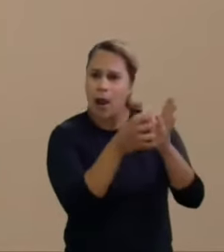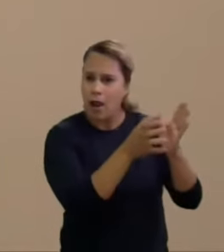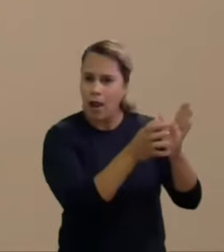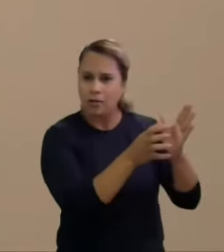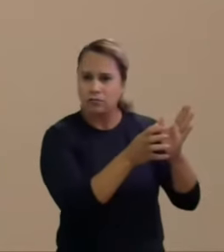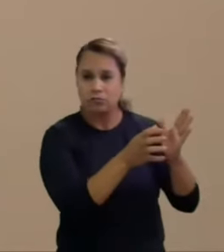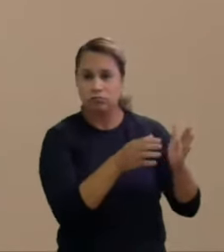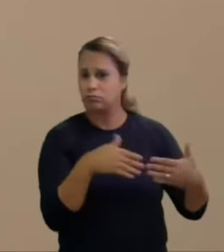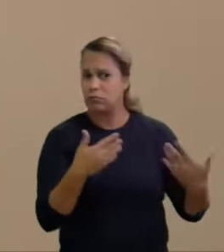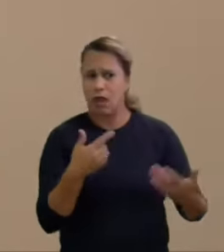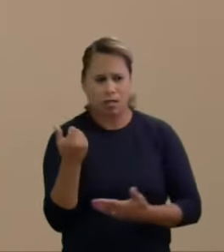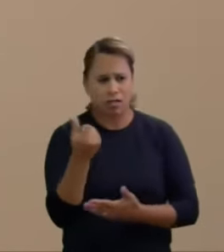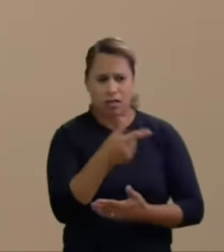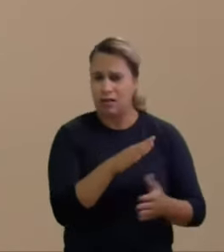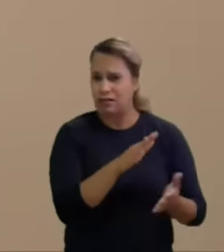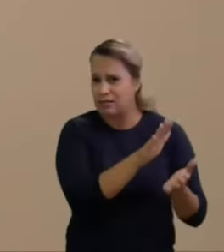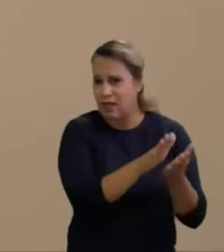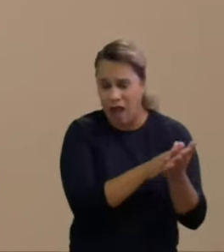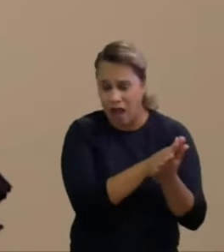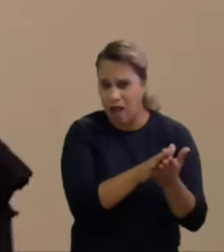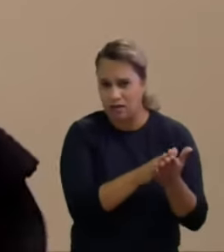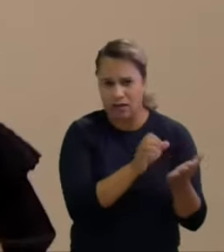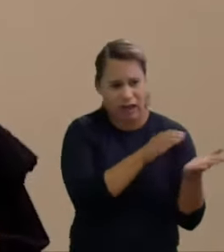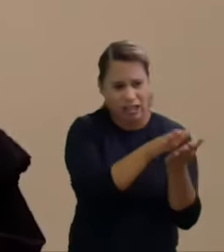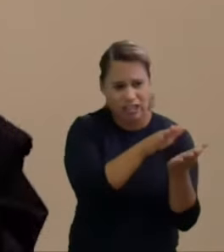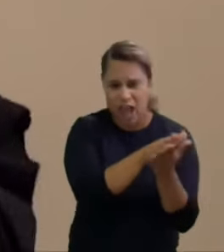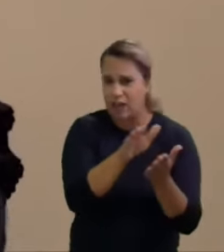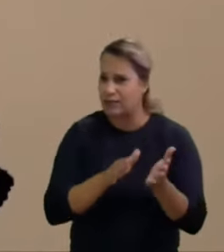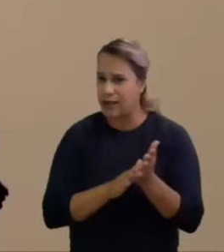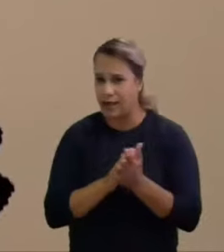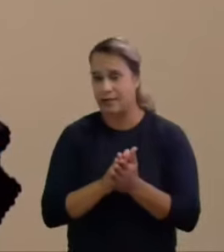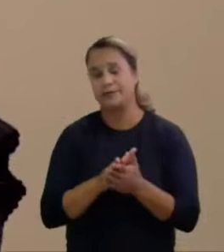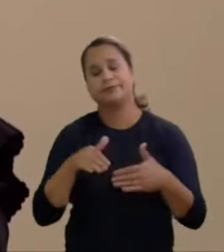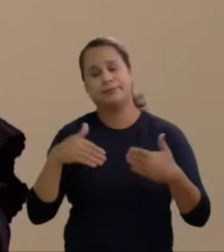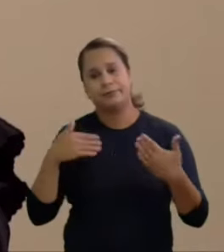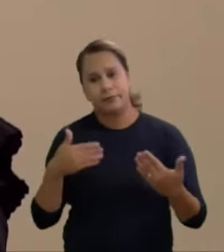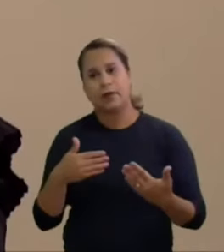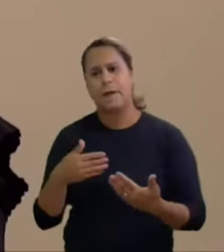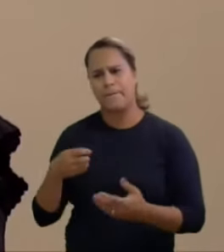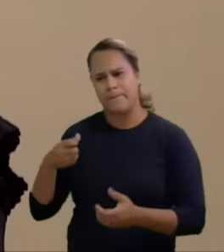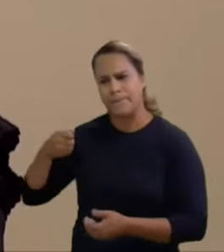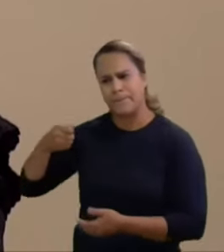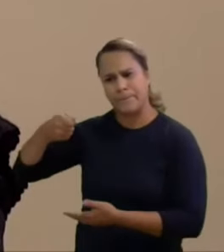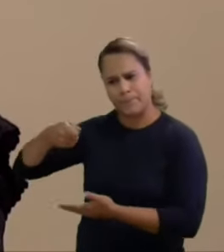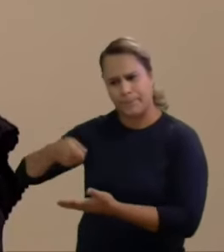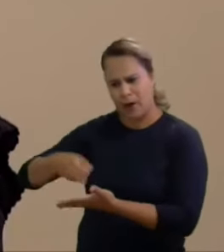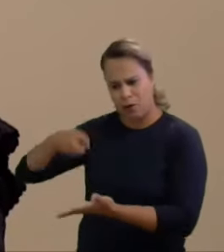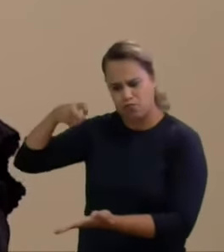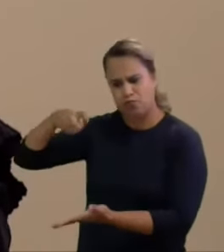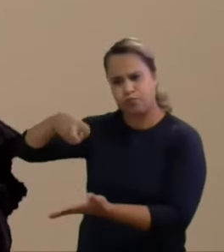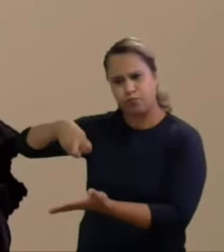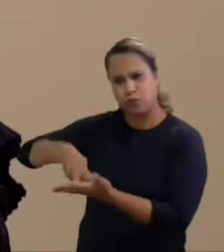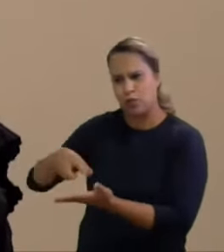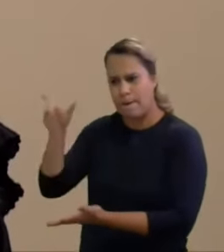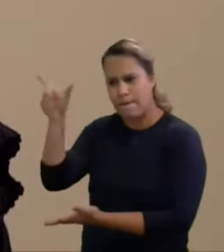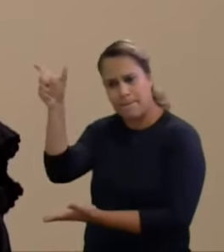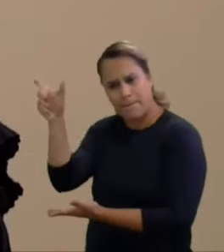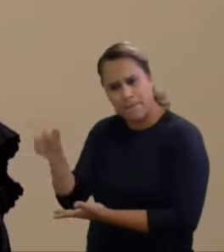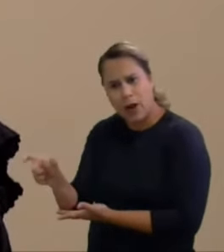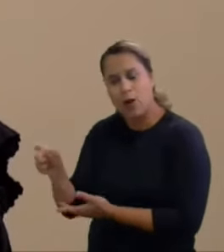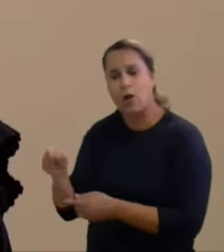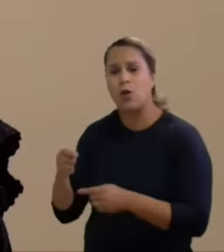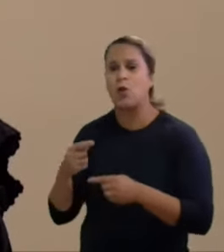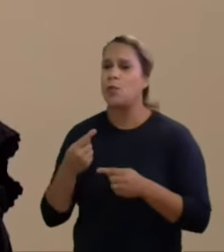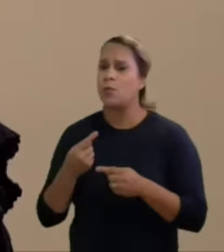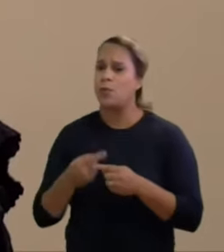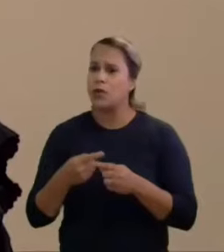então não usaram as smartphones, por isso que devemos então punir o Sérgio Moro porque usou quatro telefones de que se valeu a sua equipe,